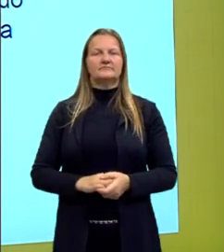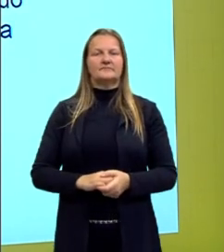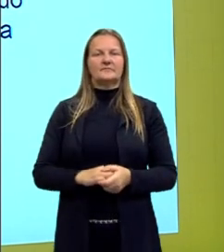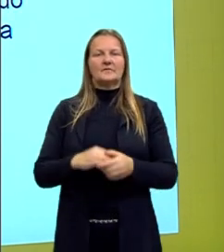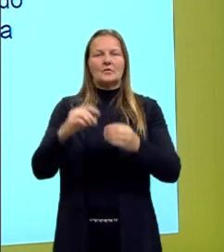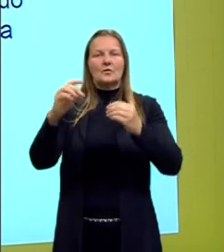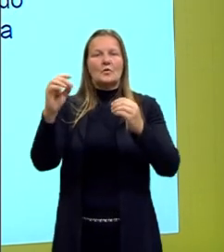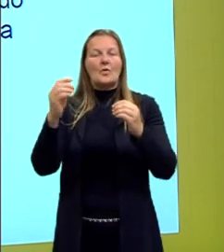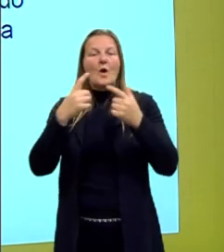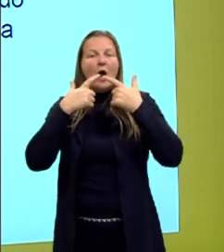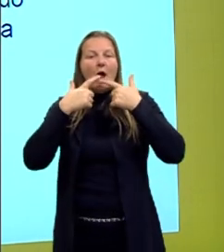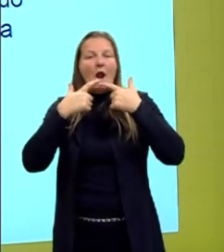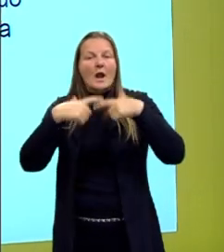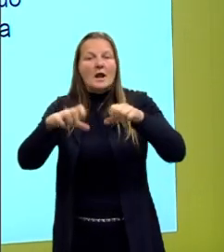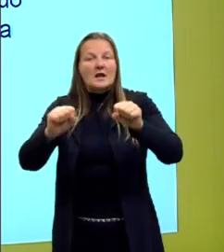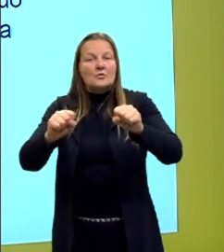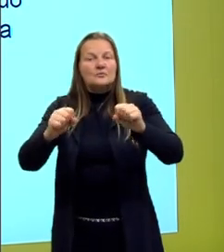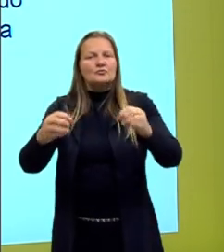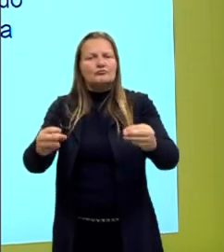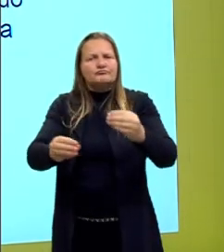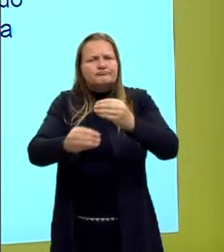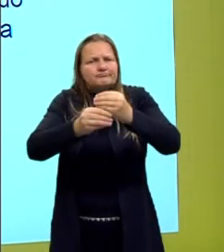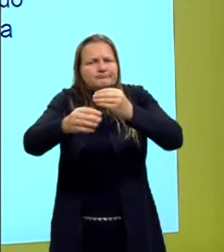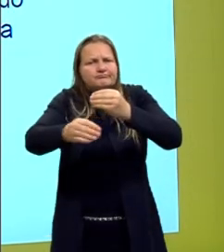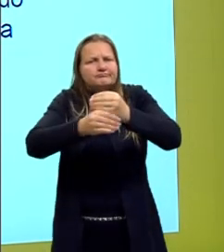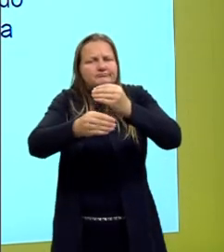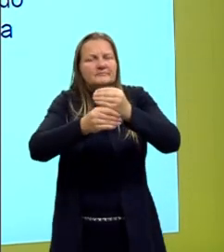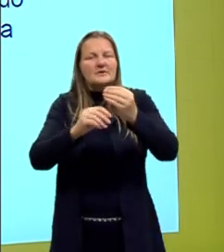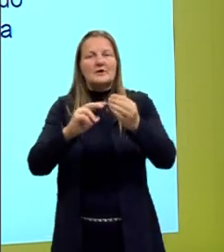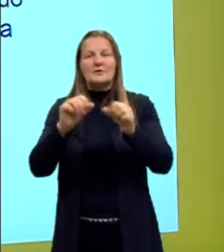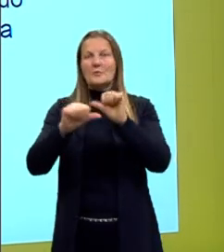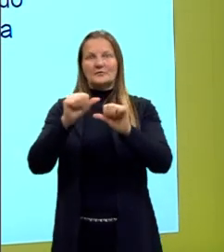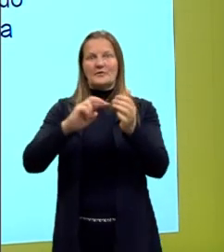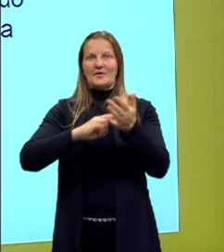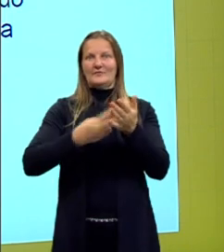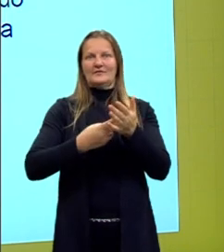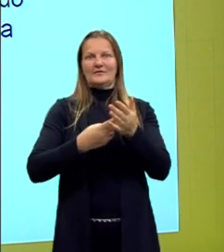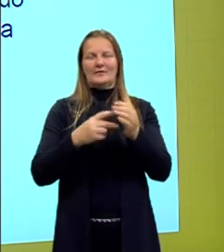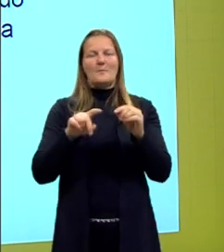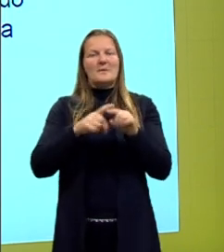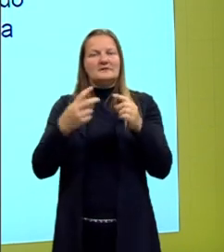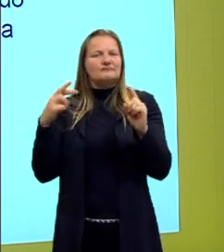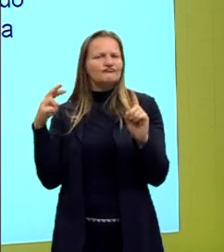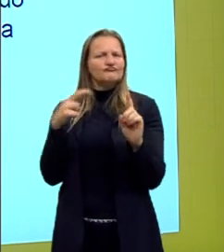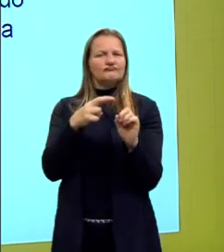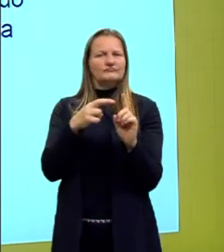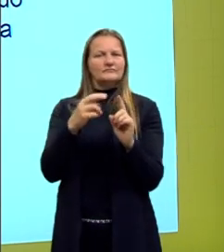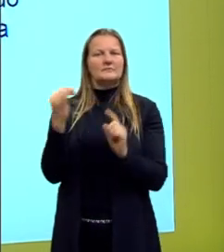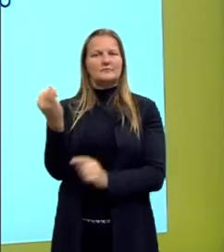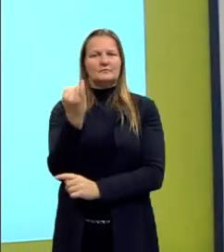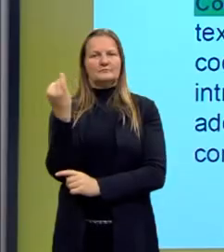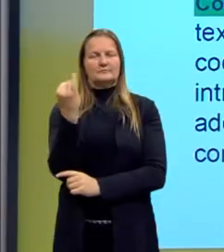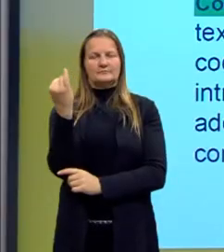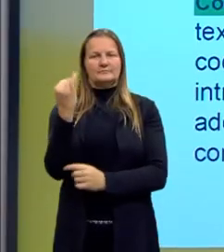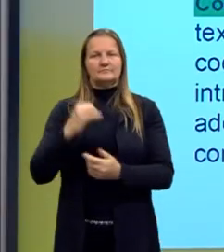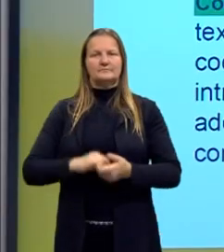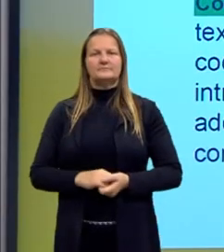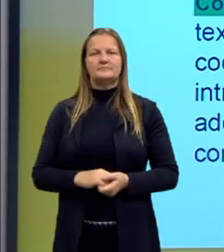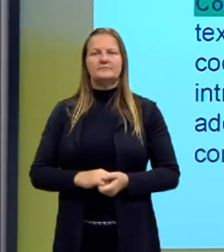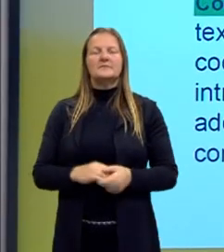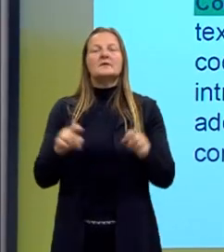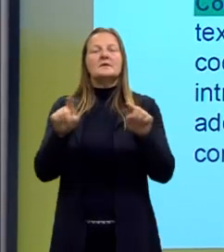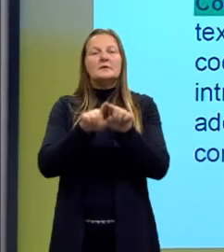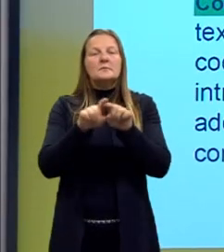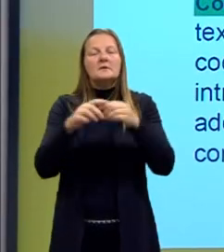auxílios linguísticos que não alteram o significado, mas que servem para referencial, que já foi dito. E na